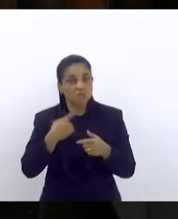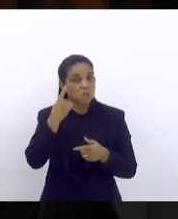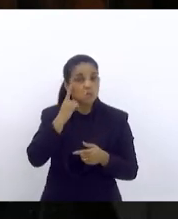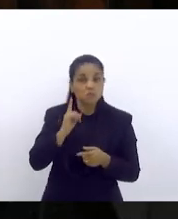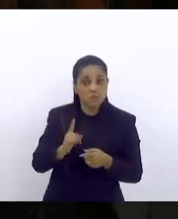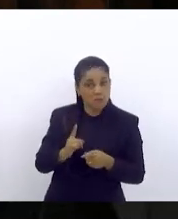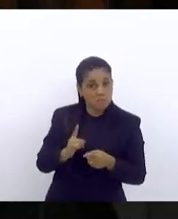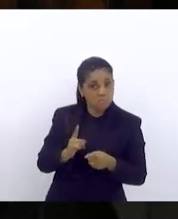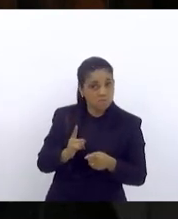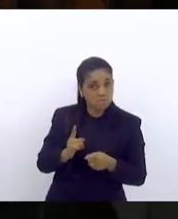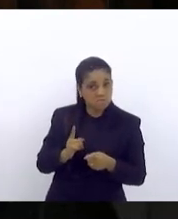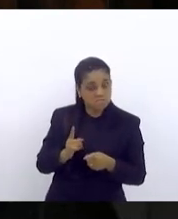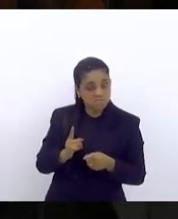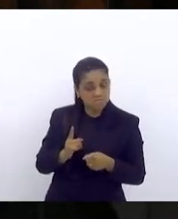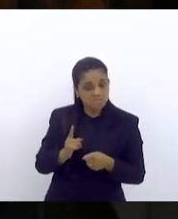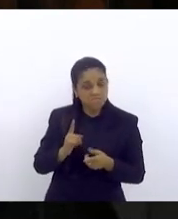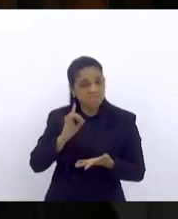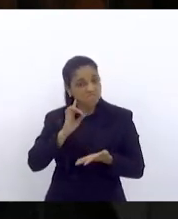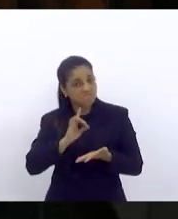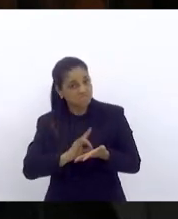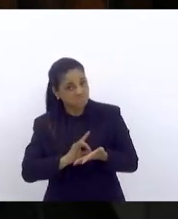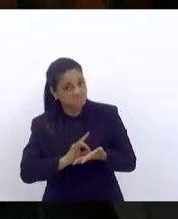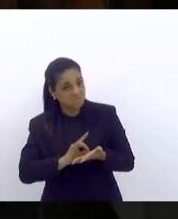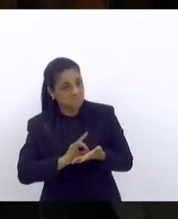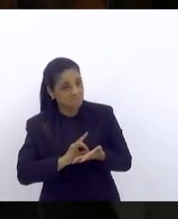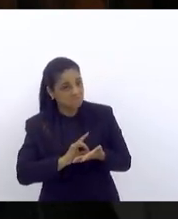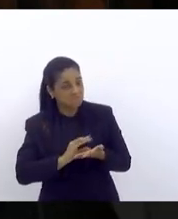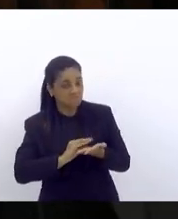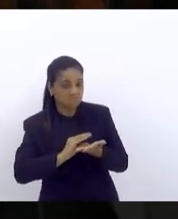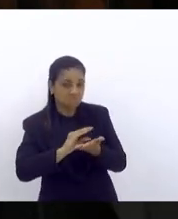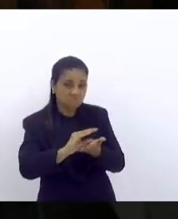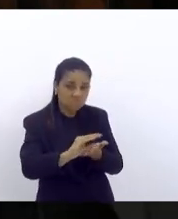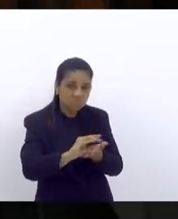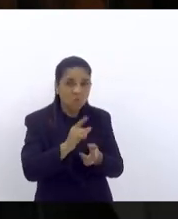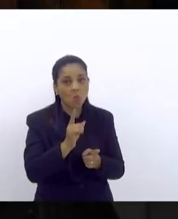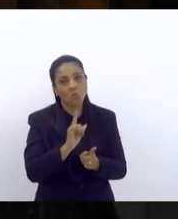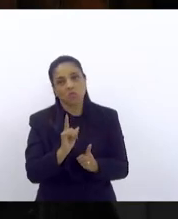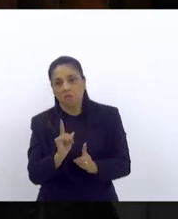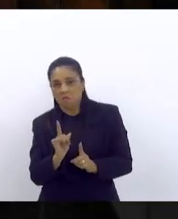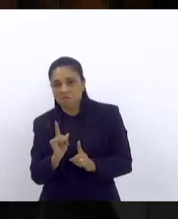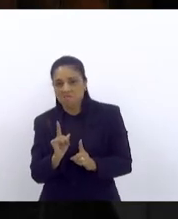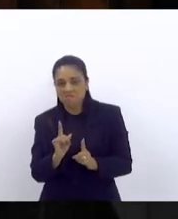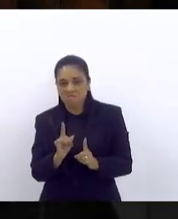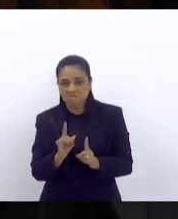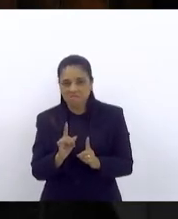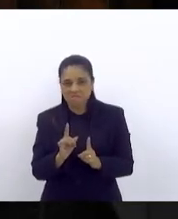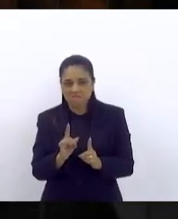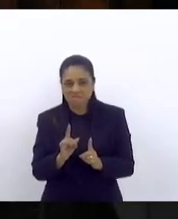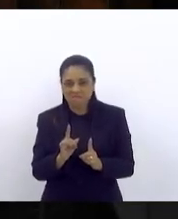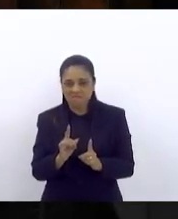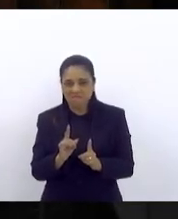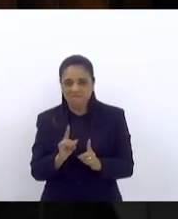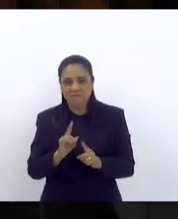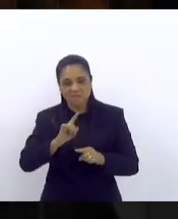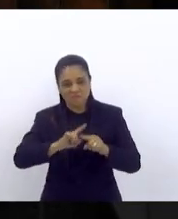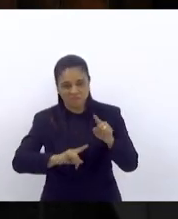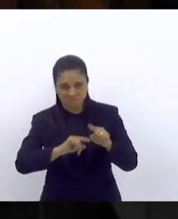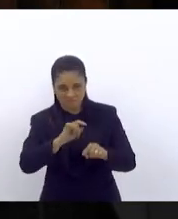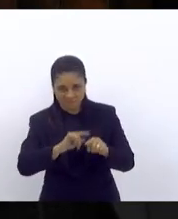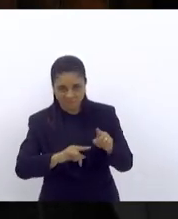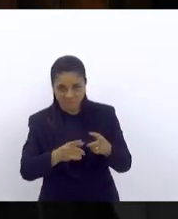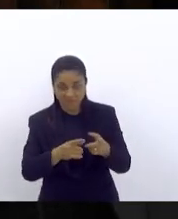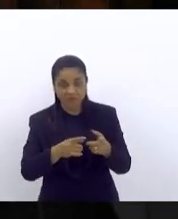foi devidamente investido e posteriormente quando a